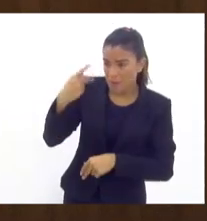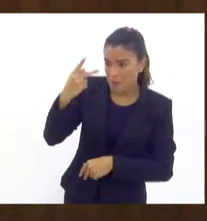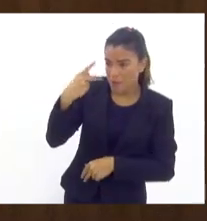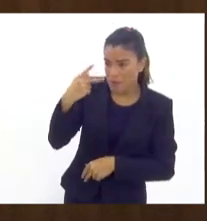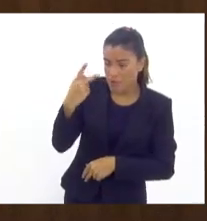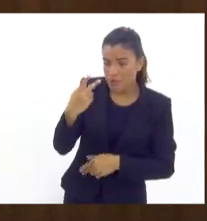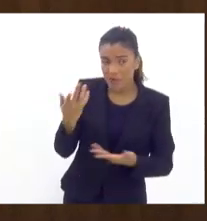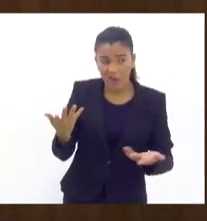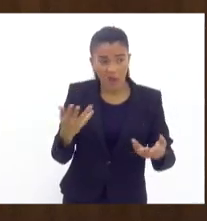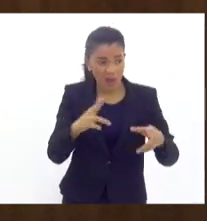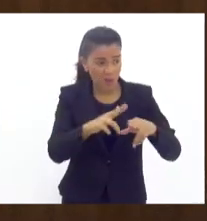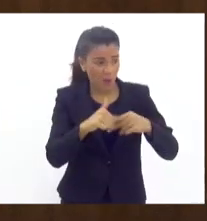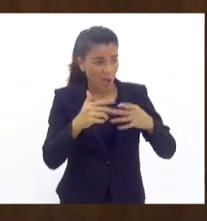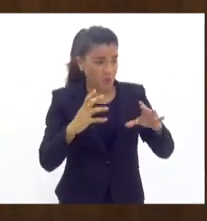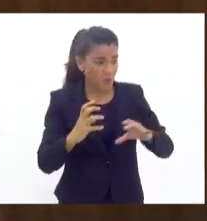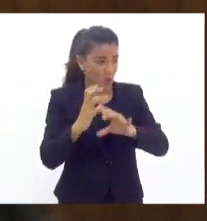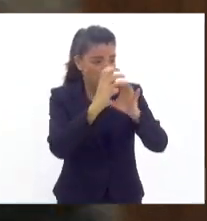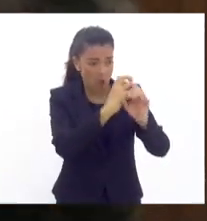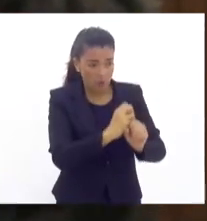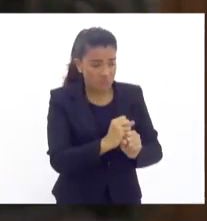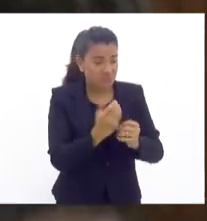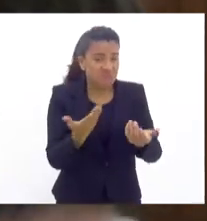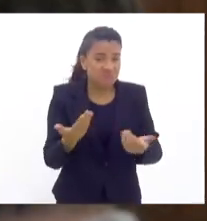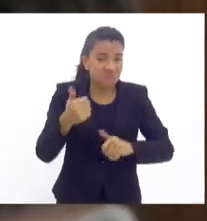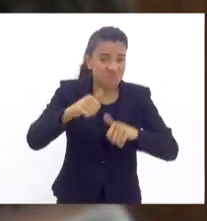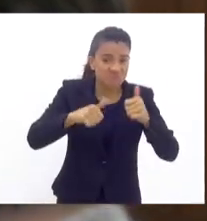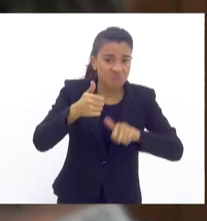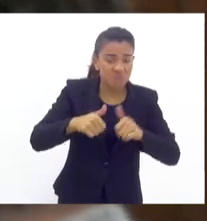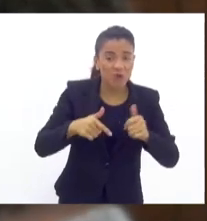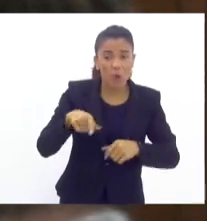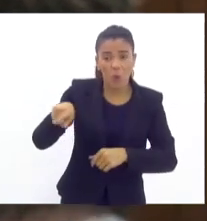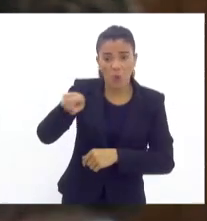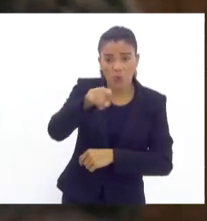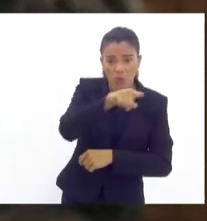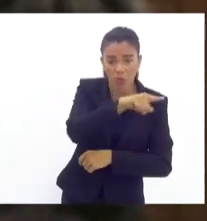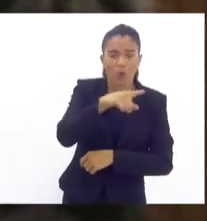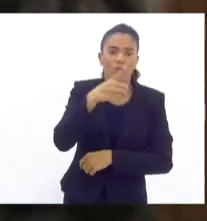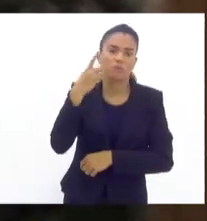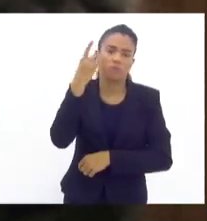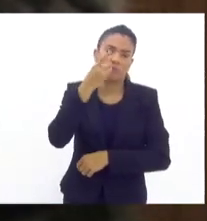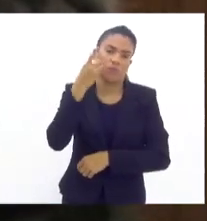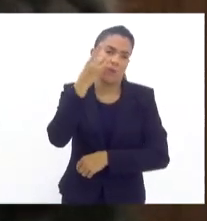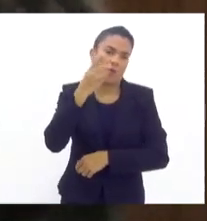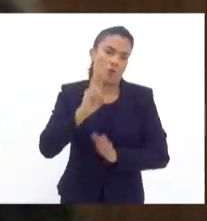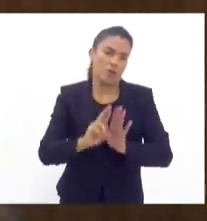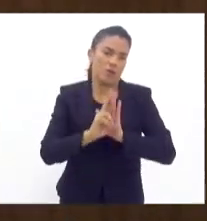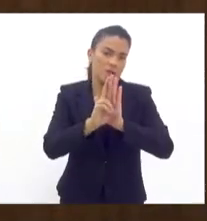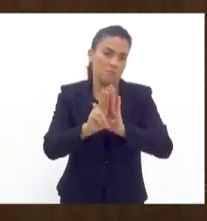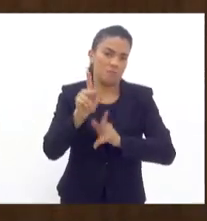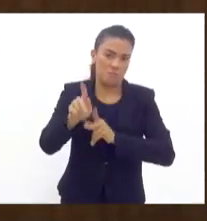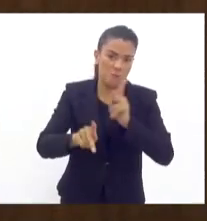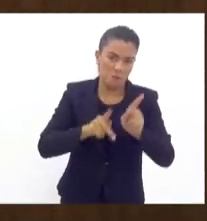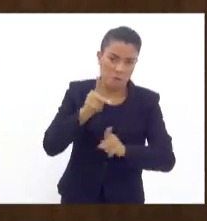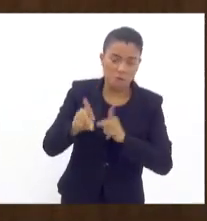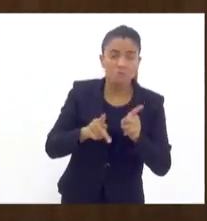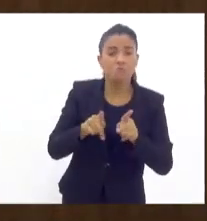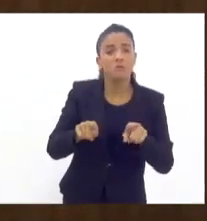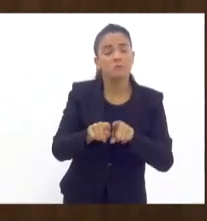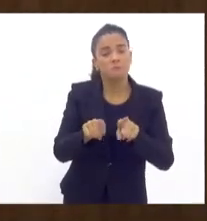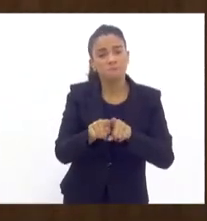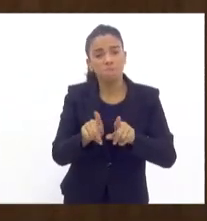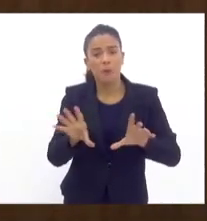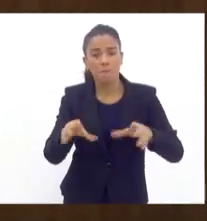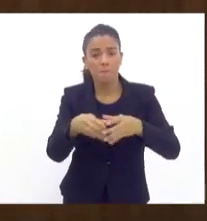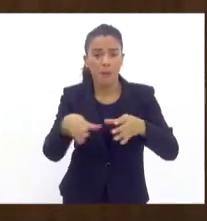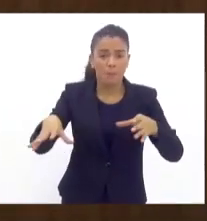questão de logística? Então, os senhores nesta casa, na condição de parlamentar, de membro de uma comissão de segurança